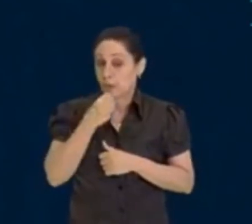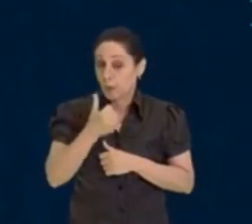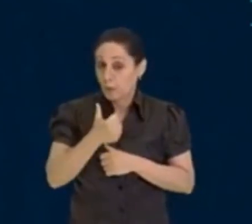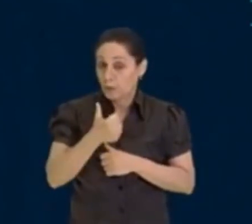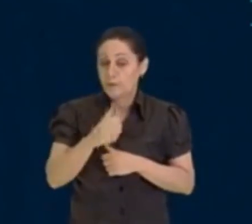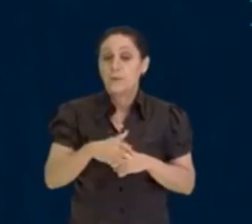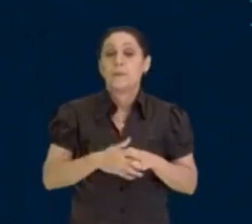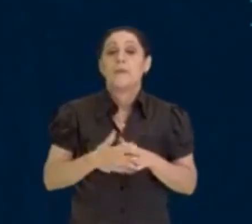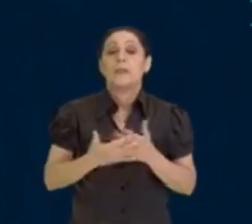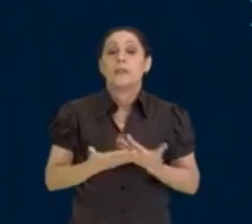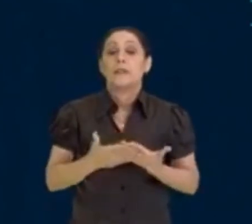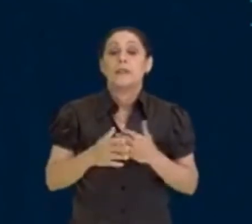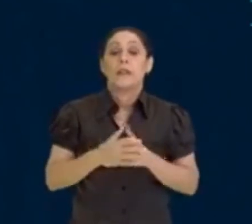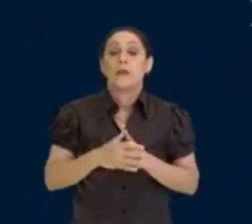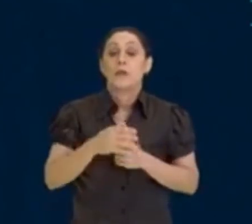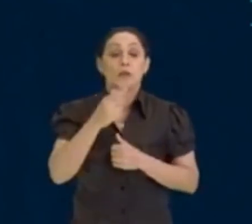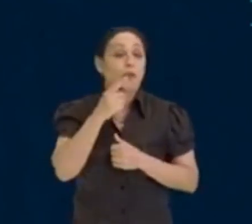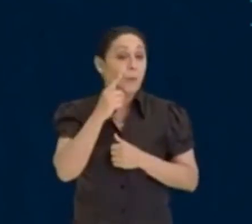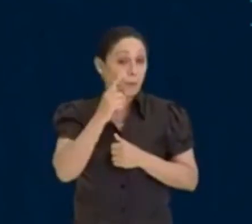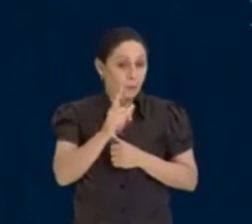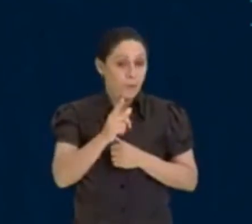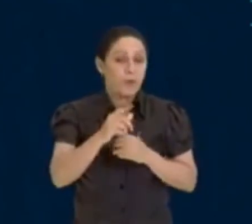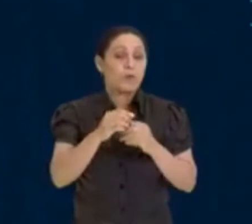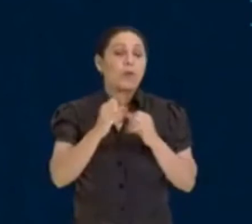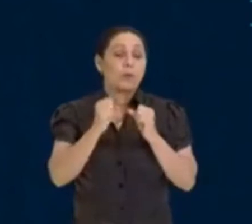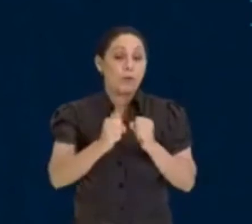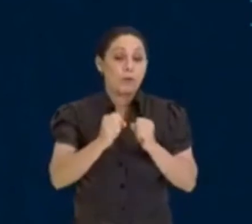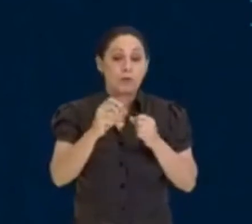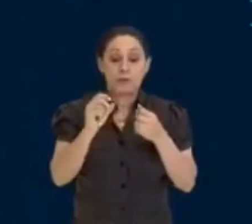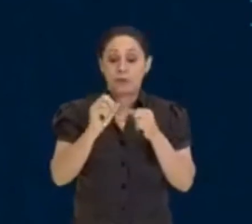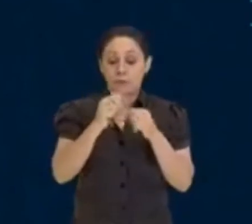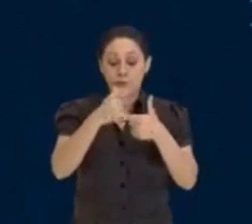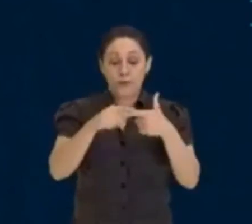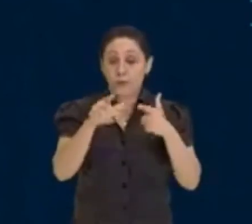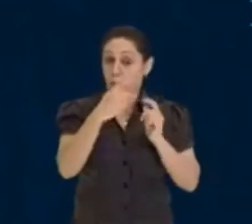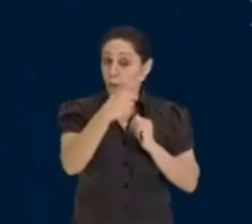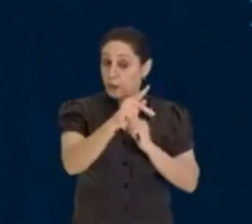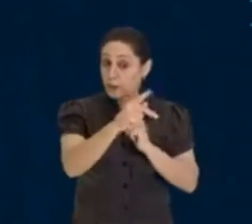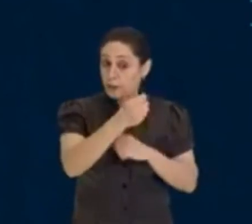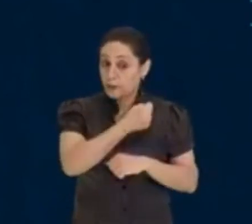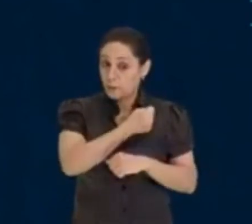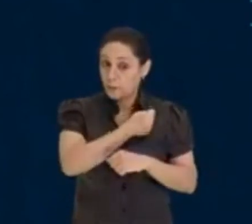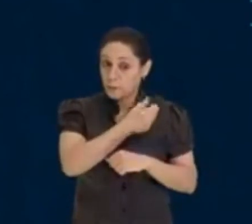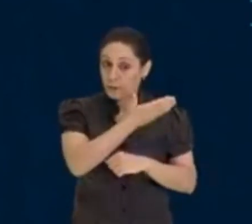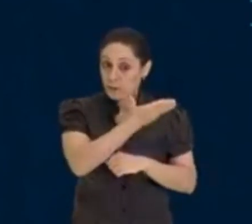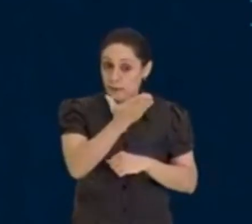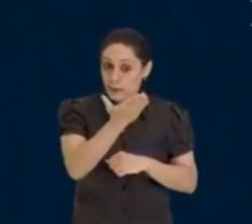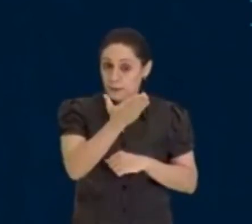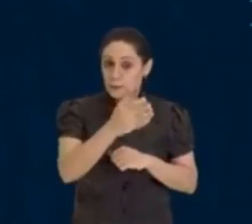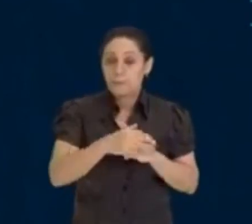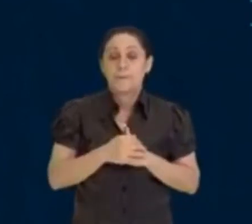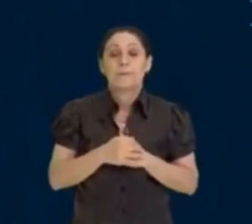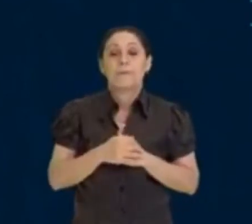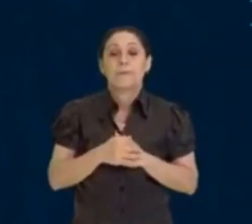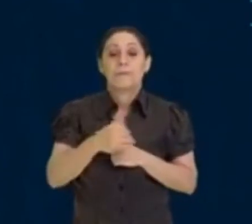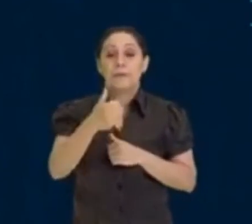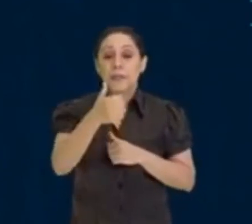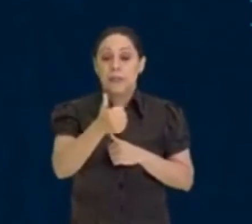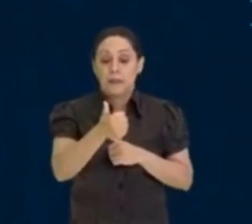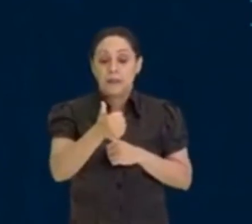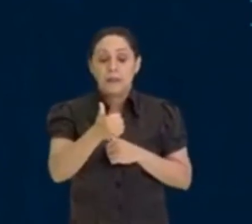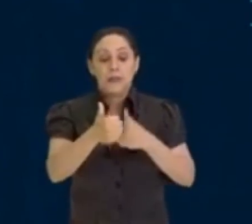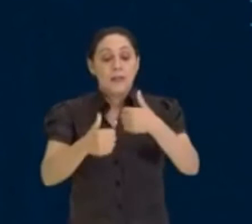Então, eu só posso dividir por esses valores aí. Então, bora lá, vamos começar. 126,